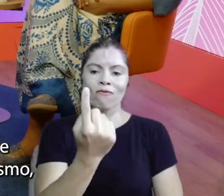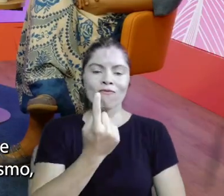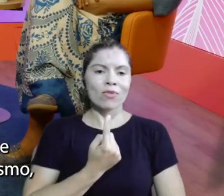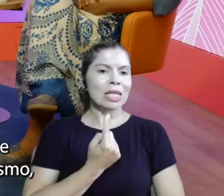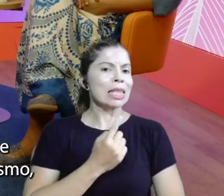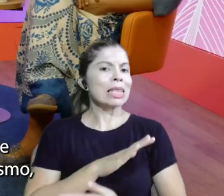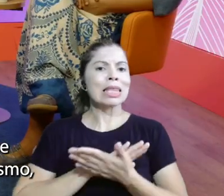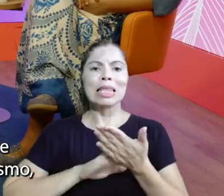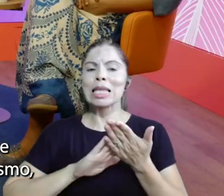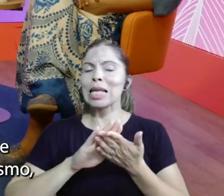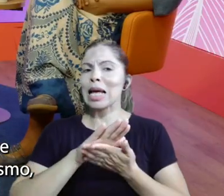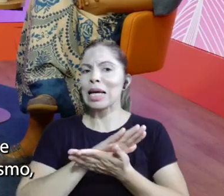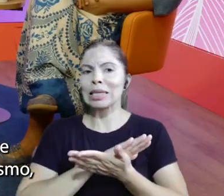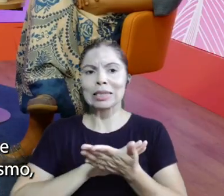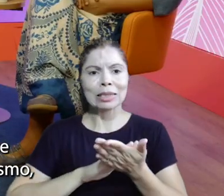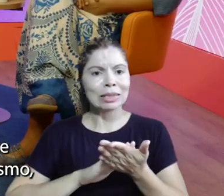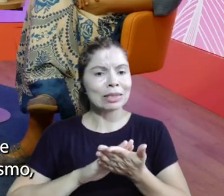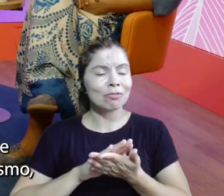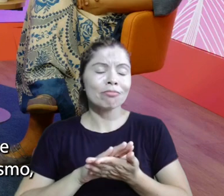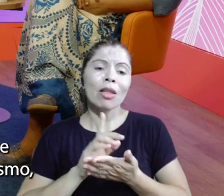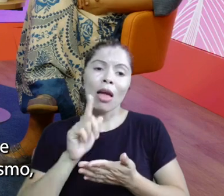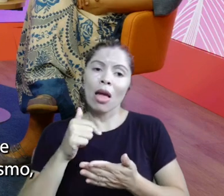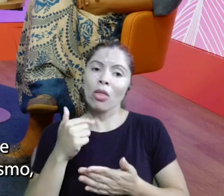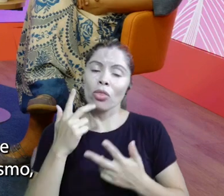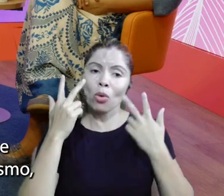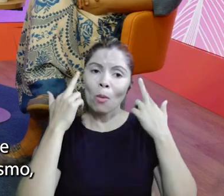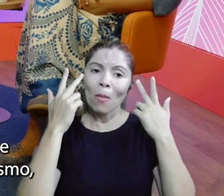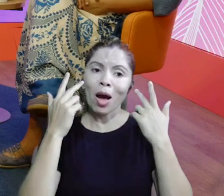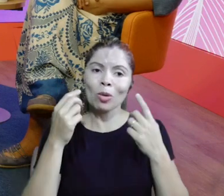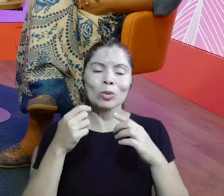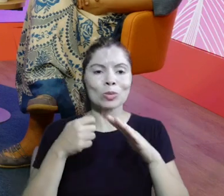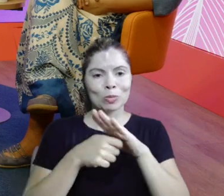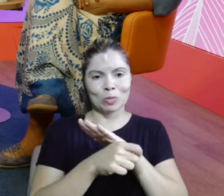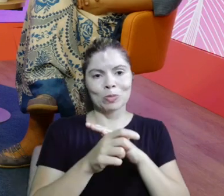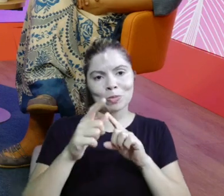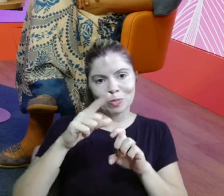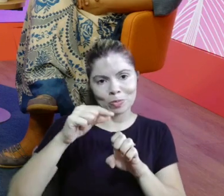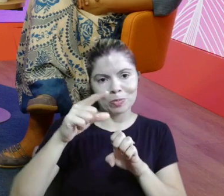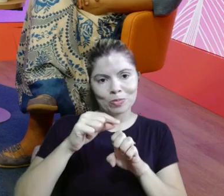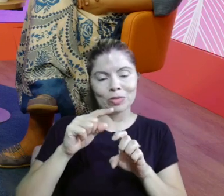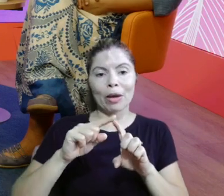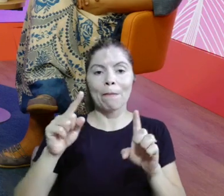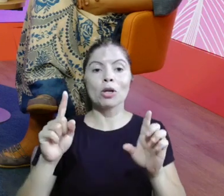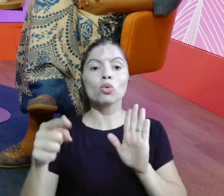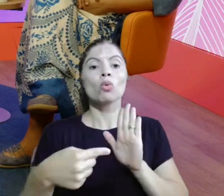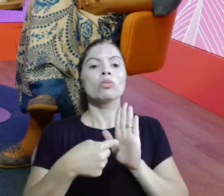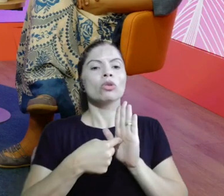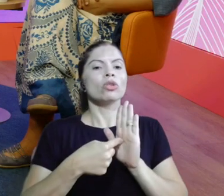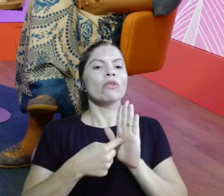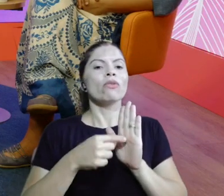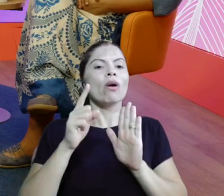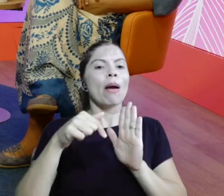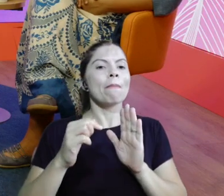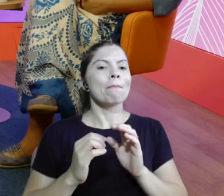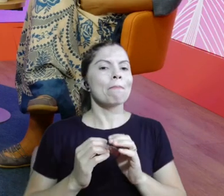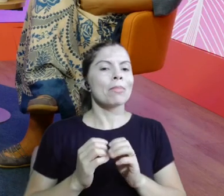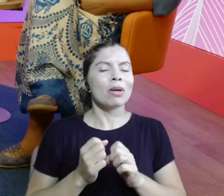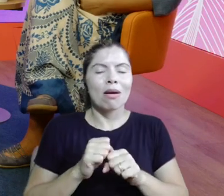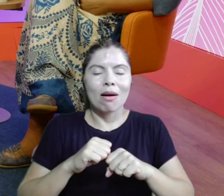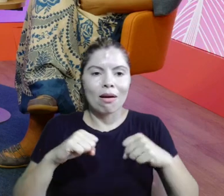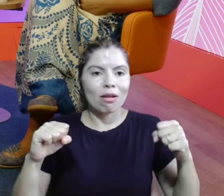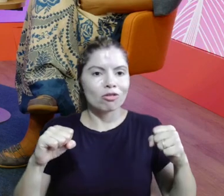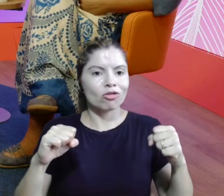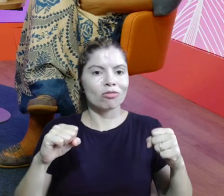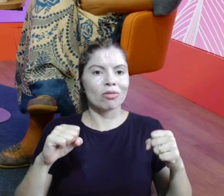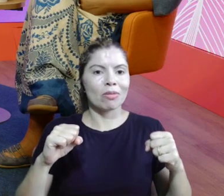né? Então a gente também passa por esse processo e é natural do empreendedorismo. Mas ainda assim, o propósito, ele é tão grande